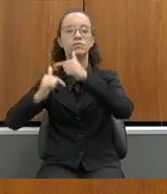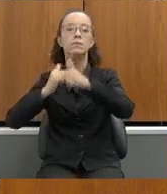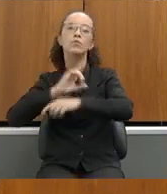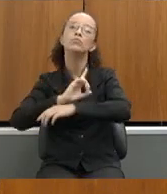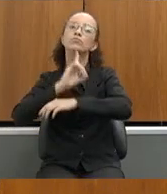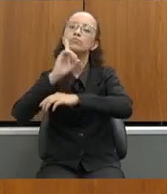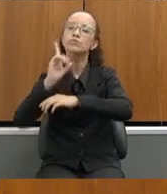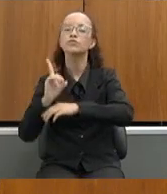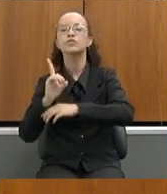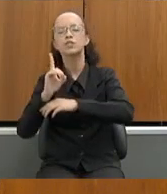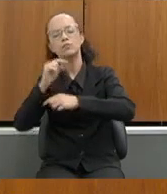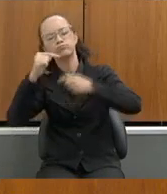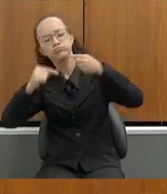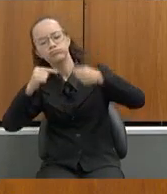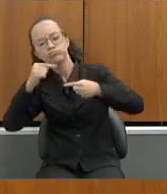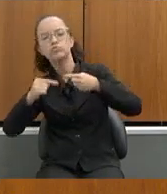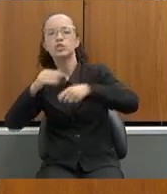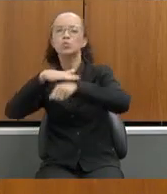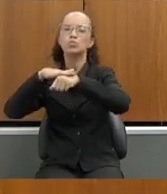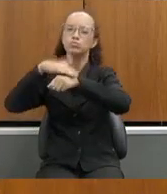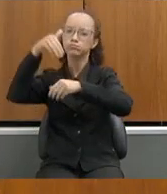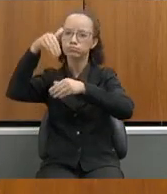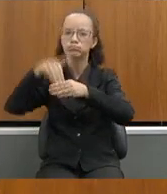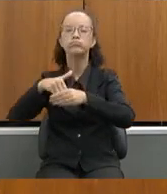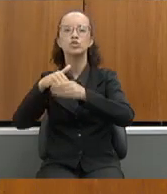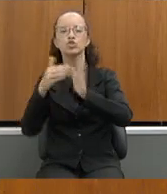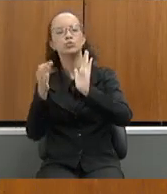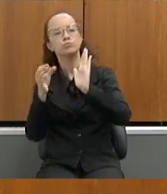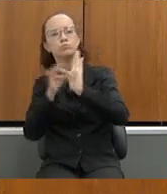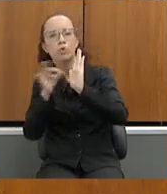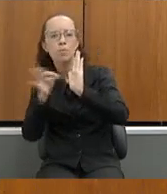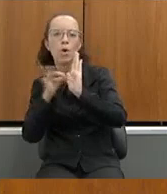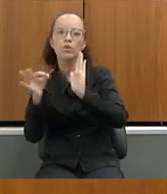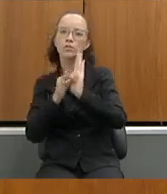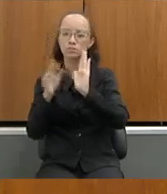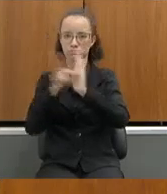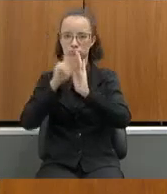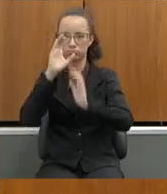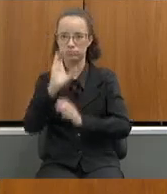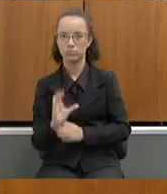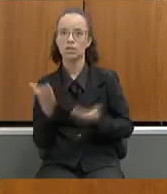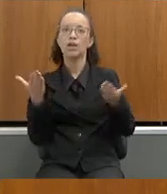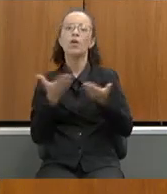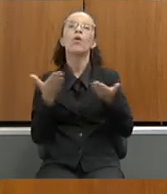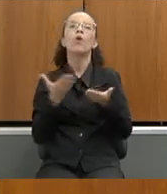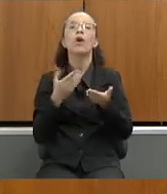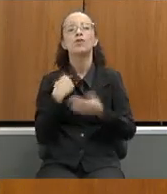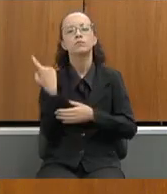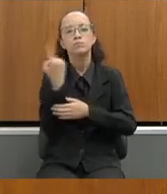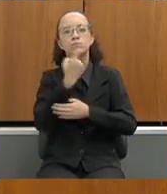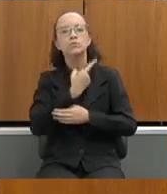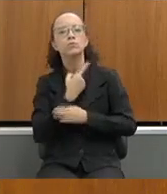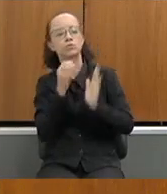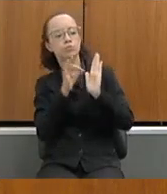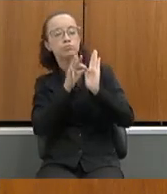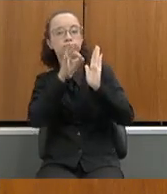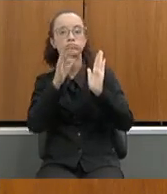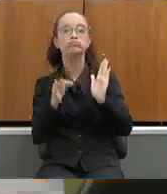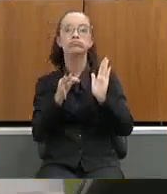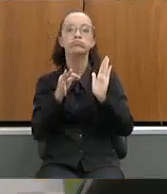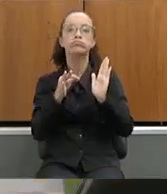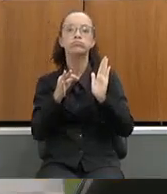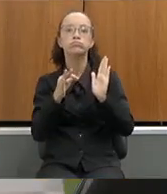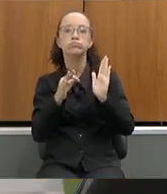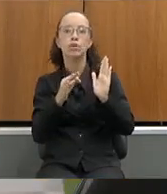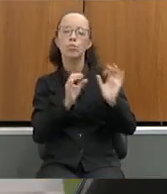o recebimento a discussão e a votação de proposições da comissão nesse momento vamos apreciar as proposições apresentadas no